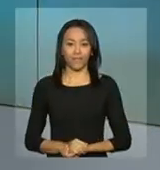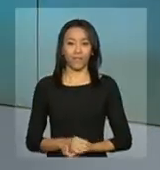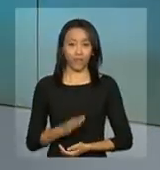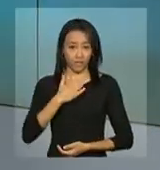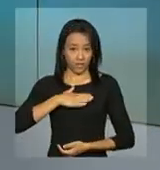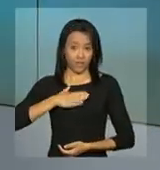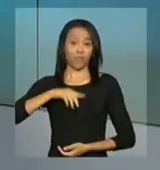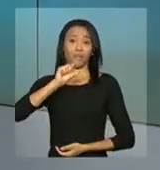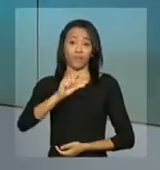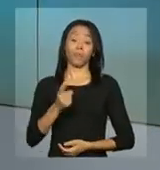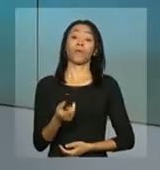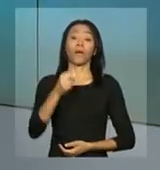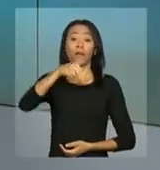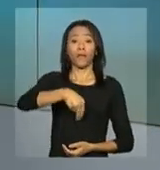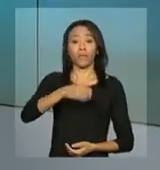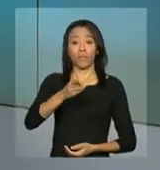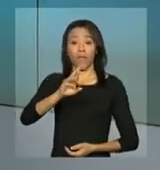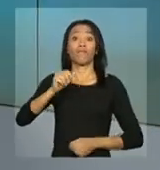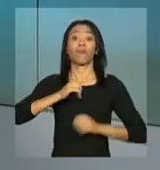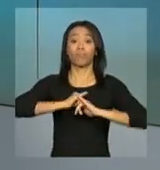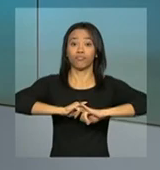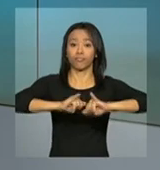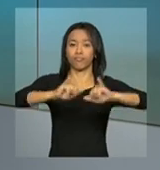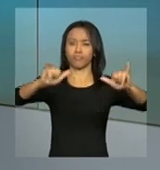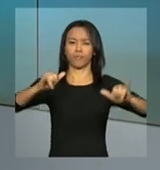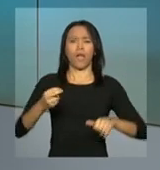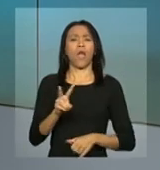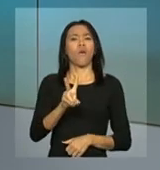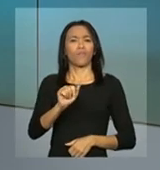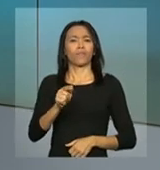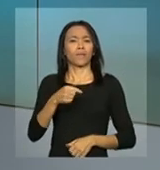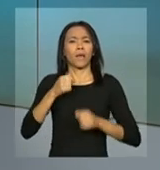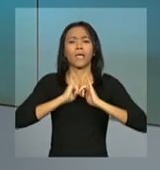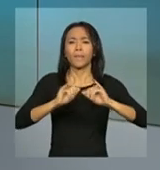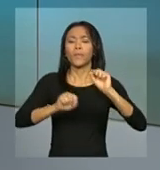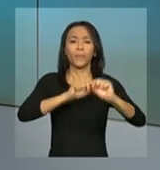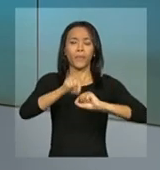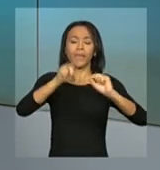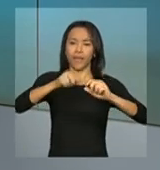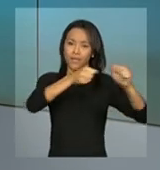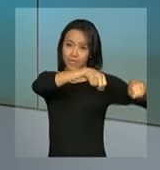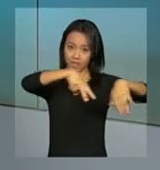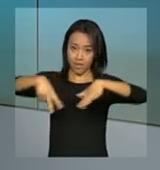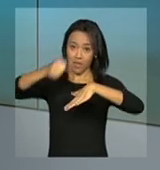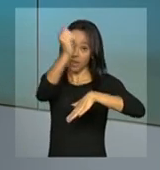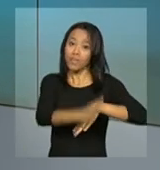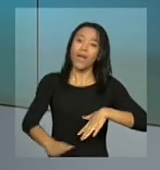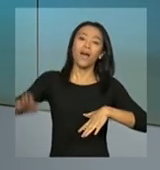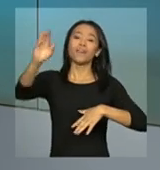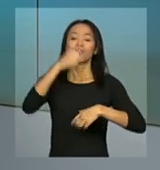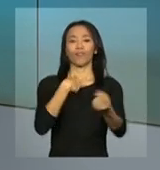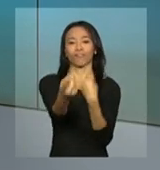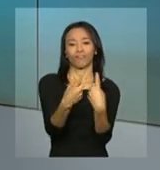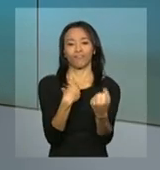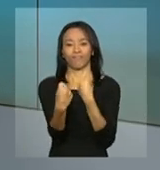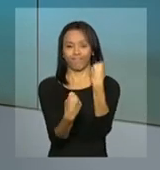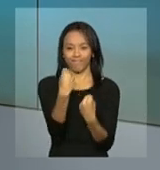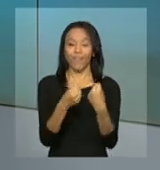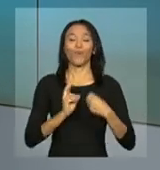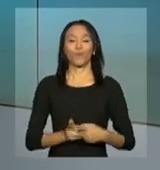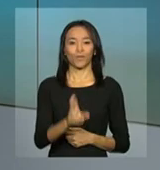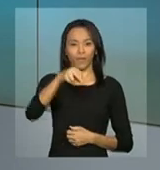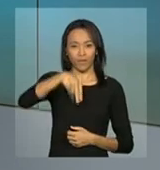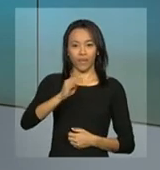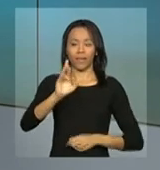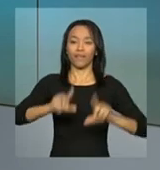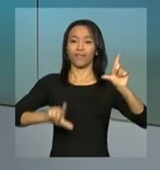daqui a pouco a NBR vai transmitir ao vivo o lançamento da campanha que faz parte da Semana Nacional de Trânsito 2013. Continue